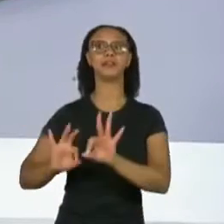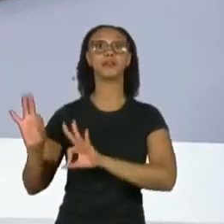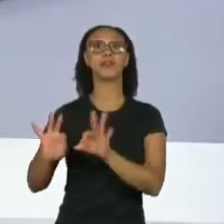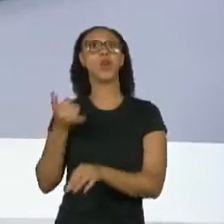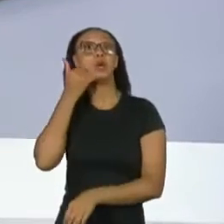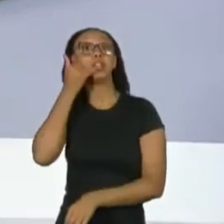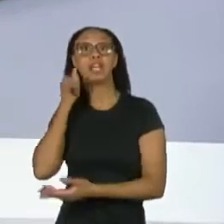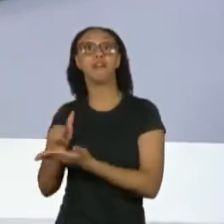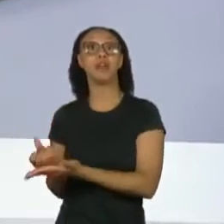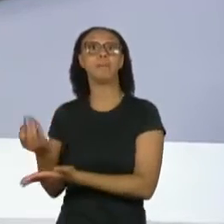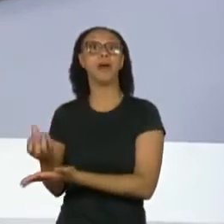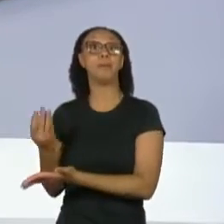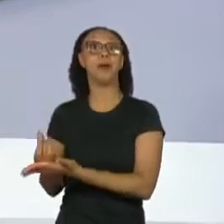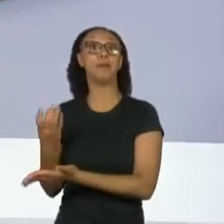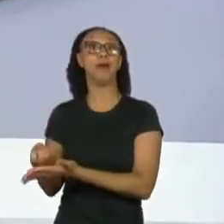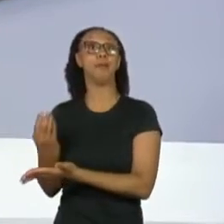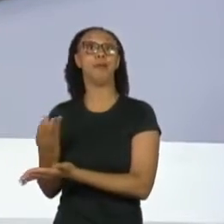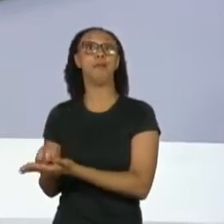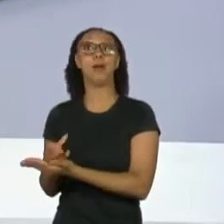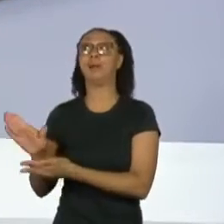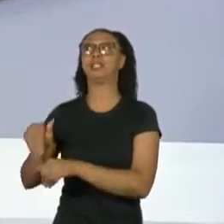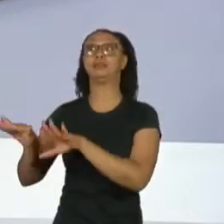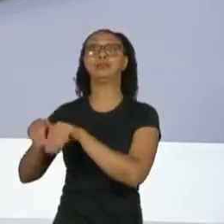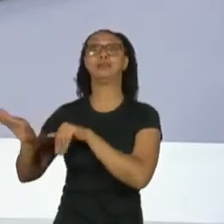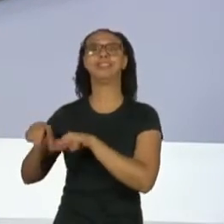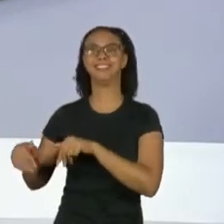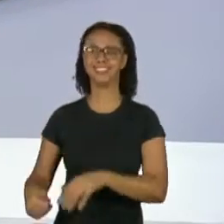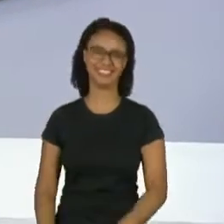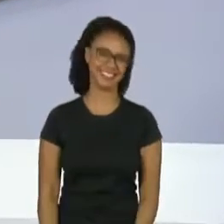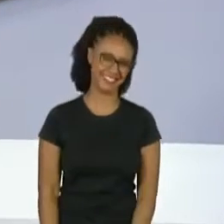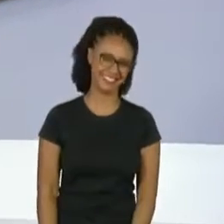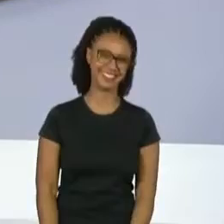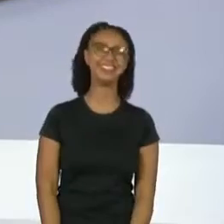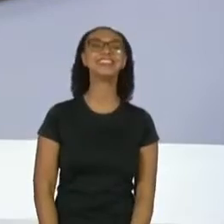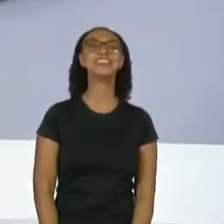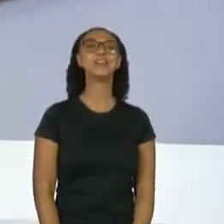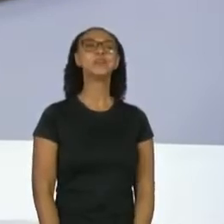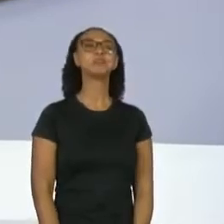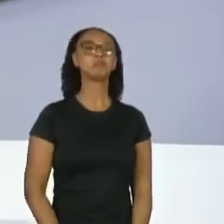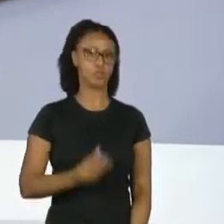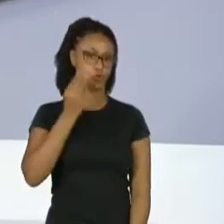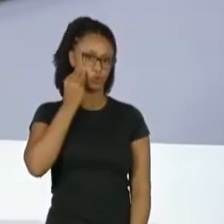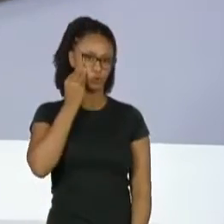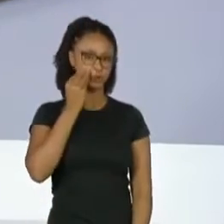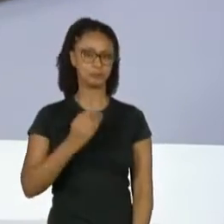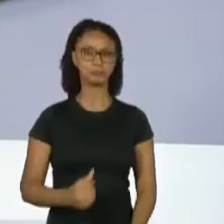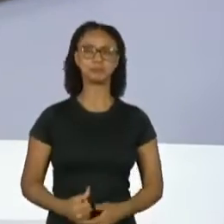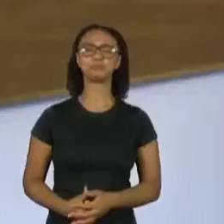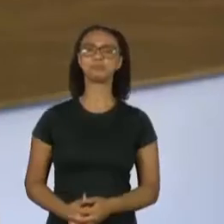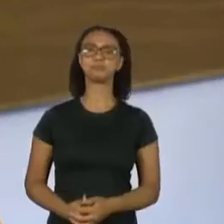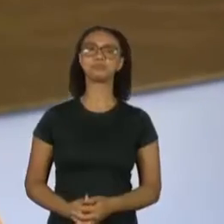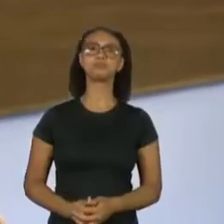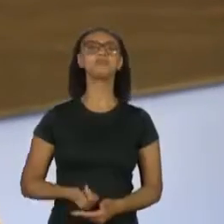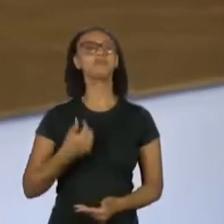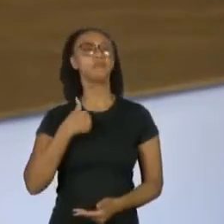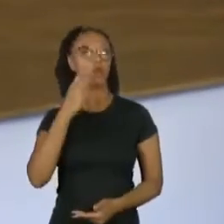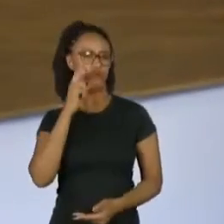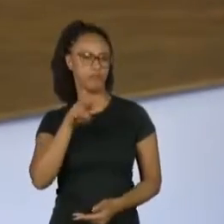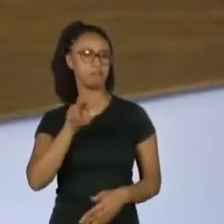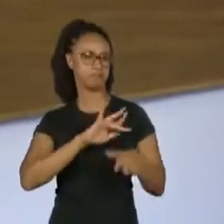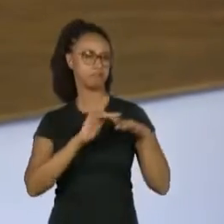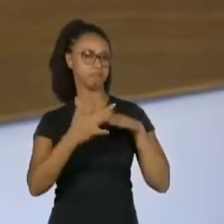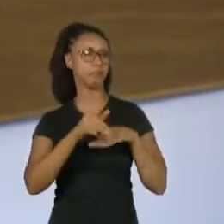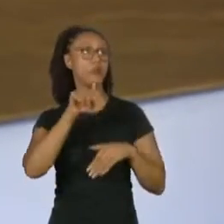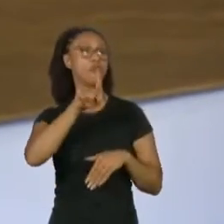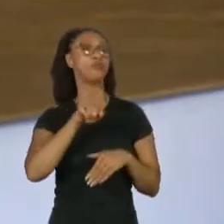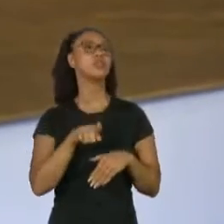telefone do empresário daqui a cinco minutos. Exato. Diga, Joyce. Zezé, eu vi, seguindo pelas redes, que você fez